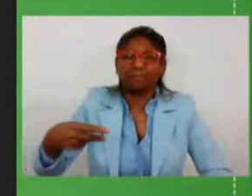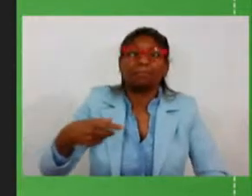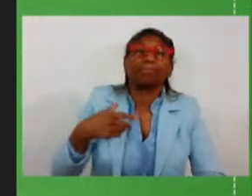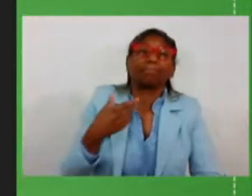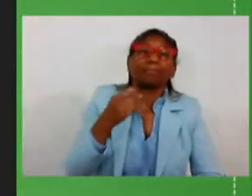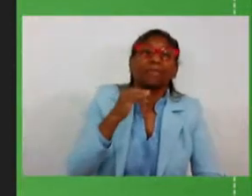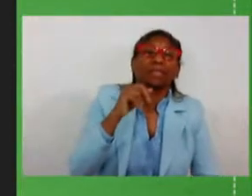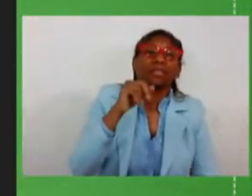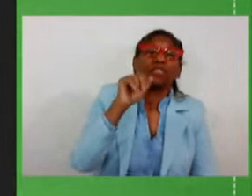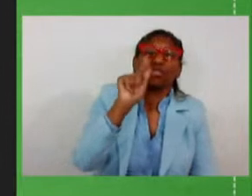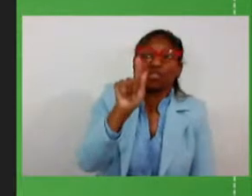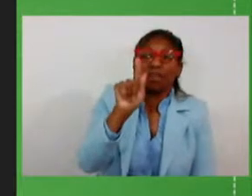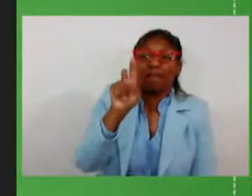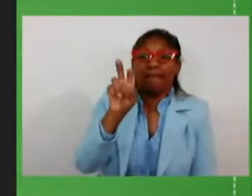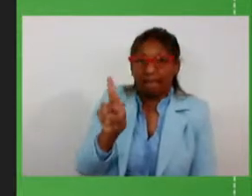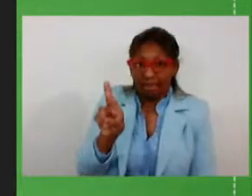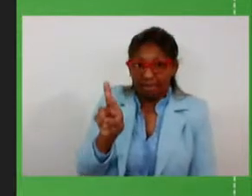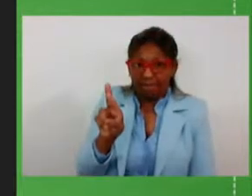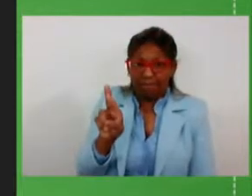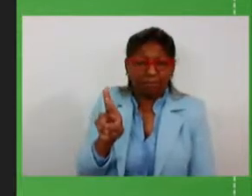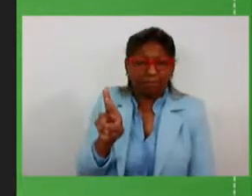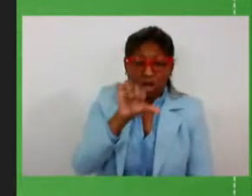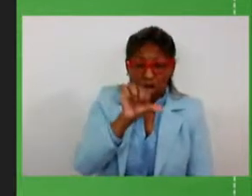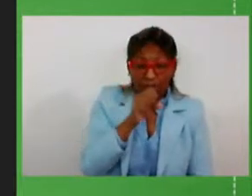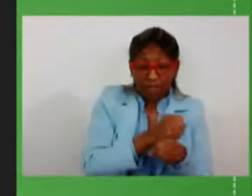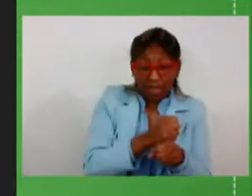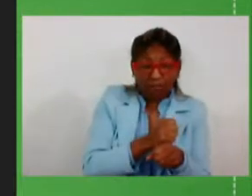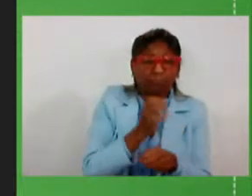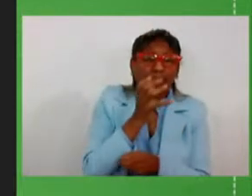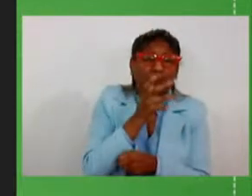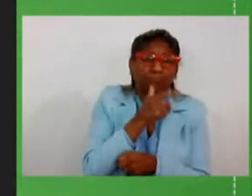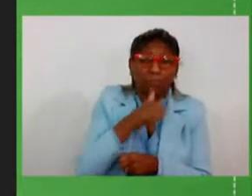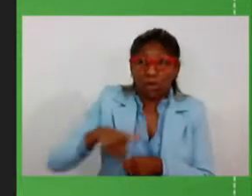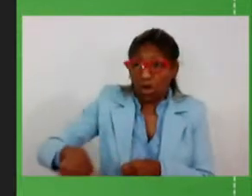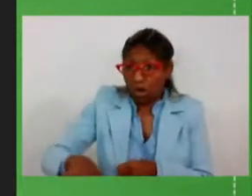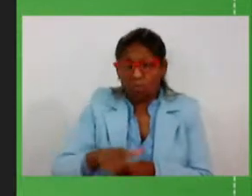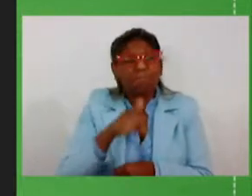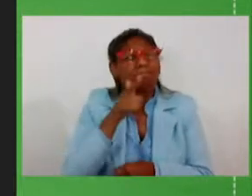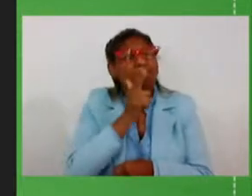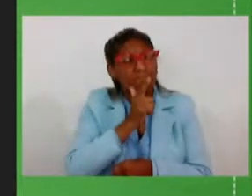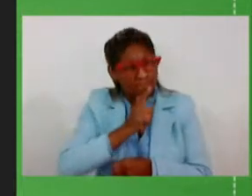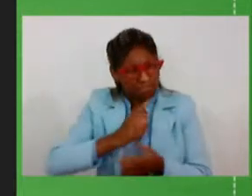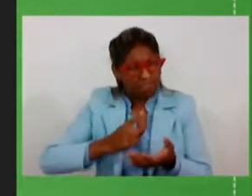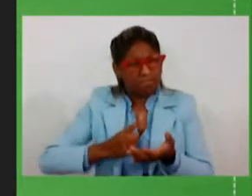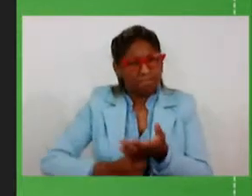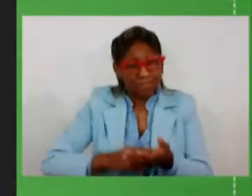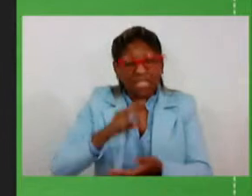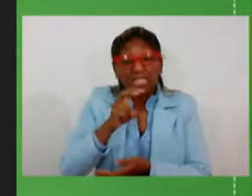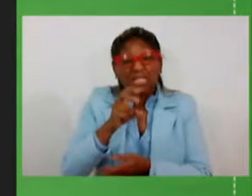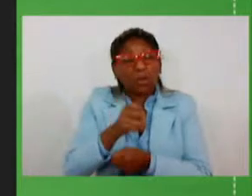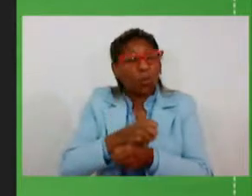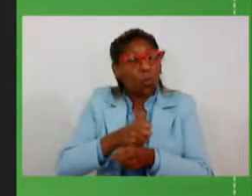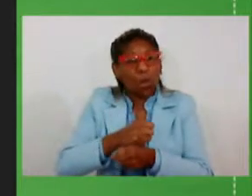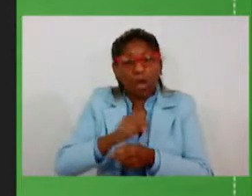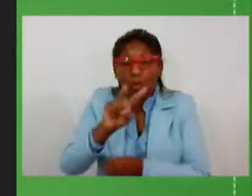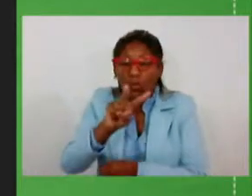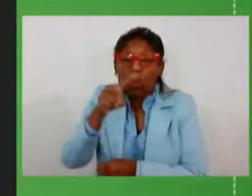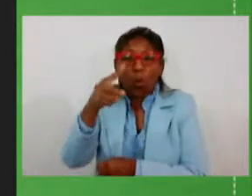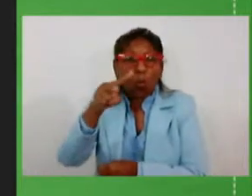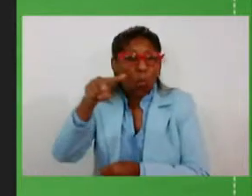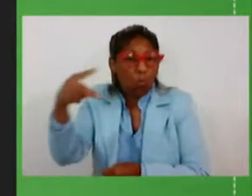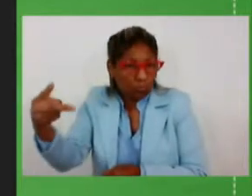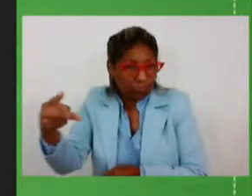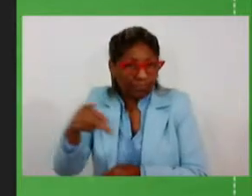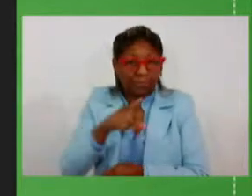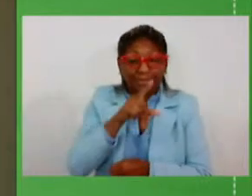anos será feito pela iniciativa privada nestas concessões em cinco anos. Em dez anos